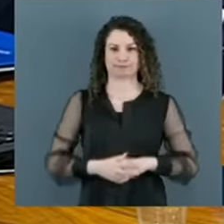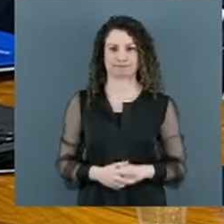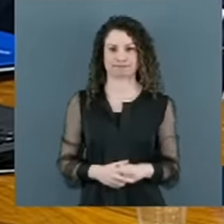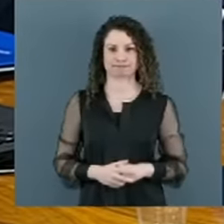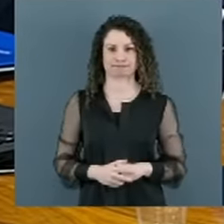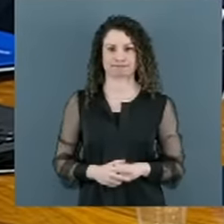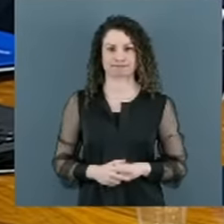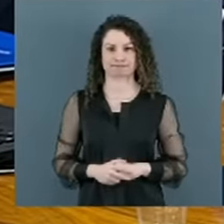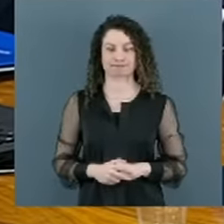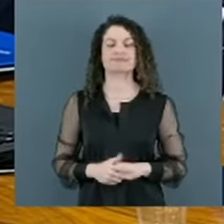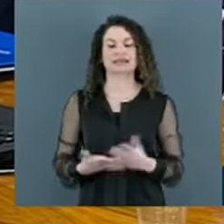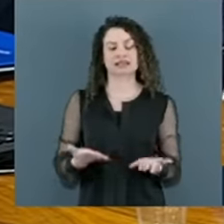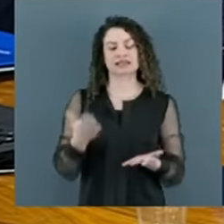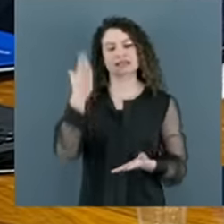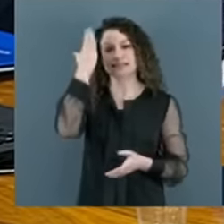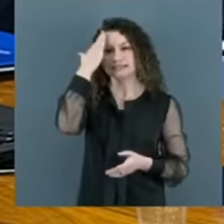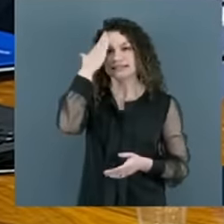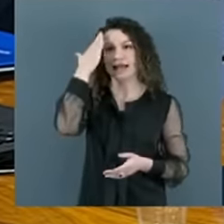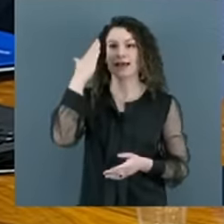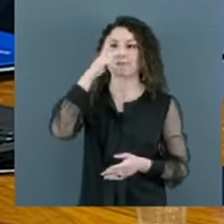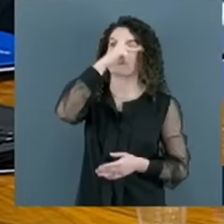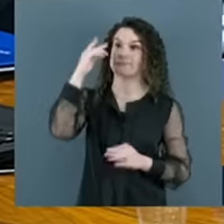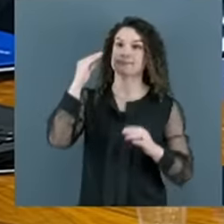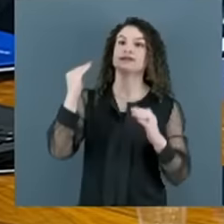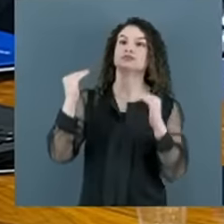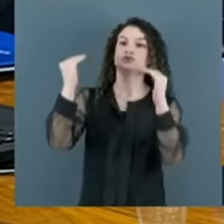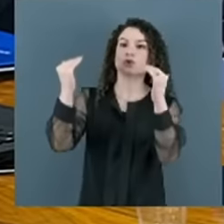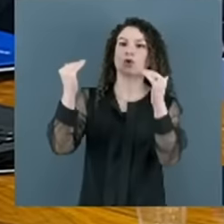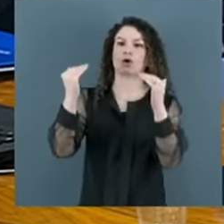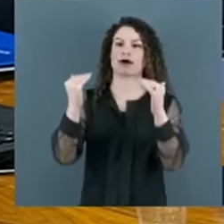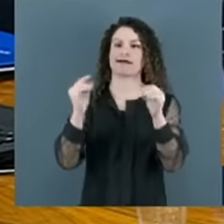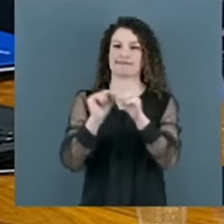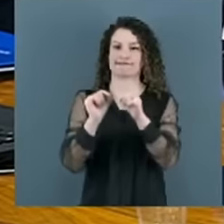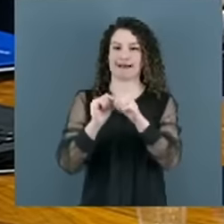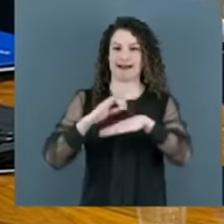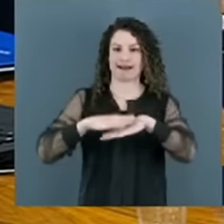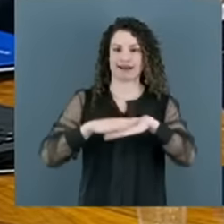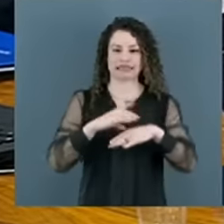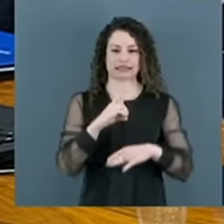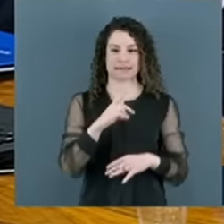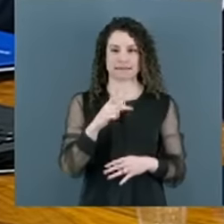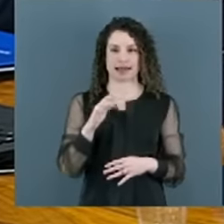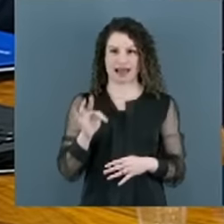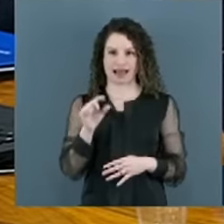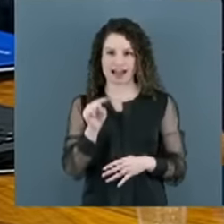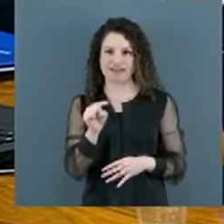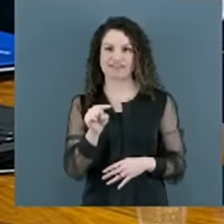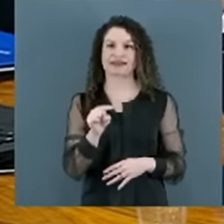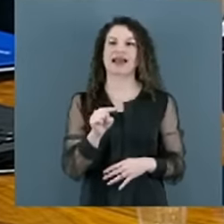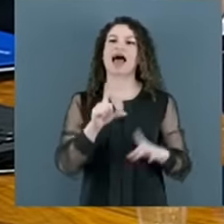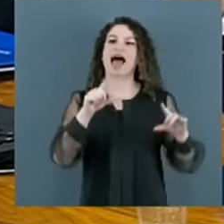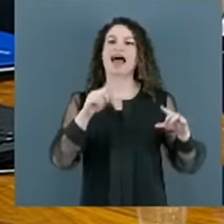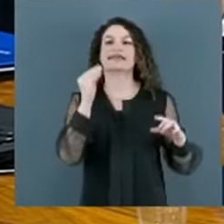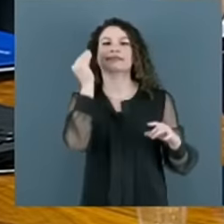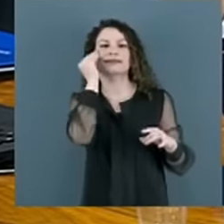E eu sei que os autores de uma DPF B35 como essa o fazem com base em reduzir a letalidade policial.